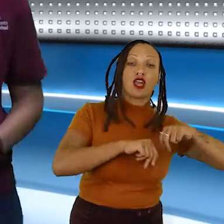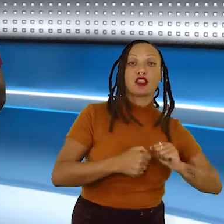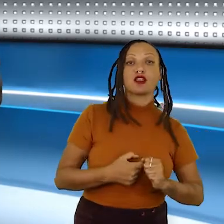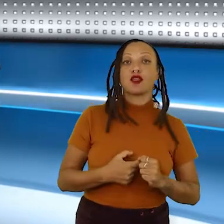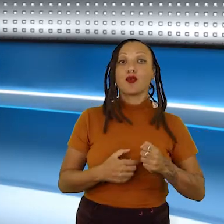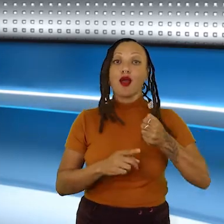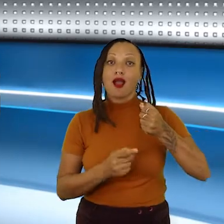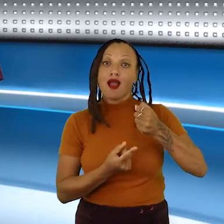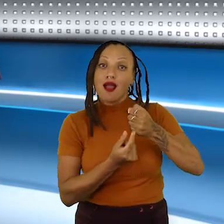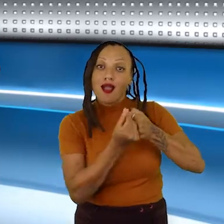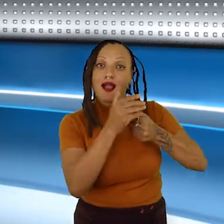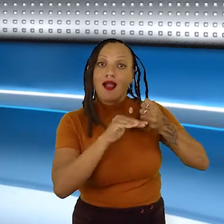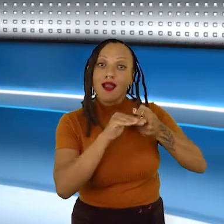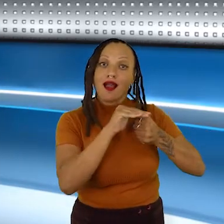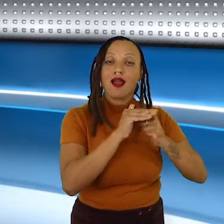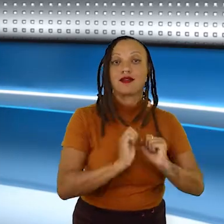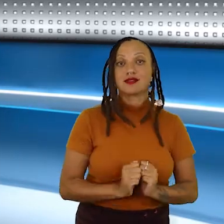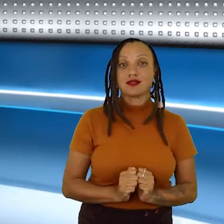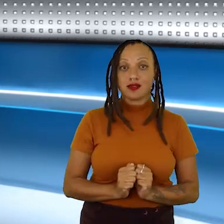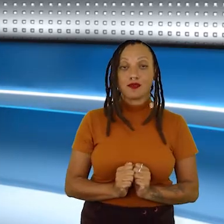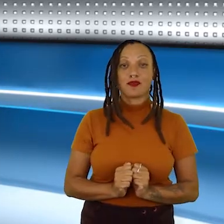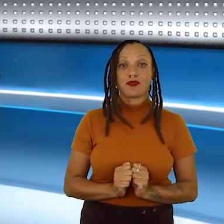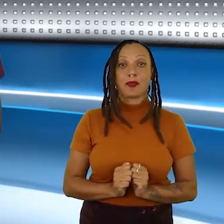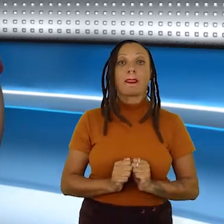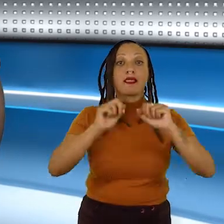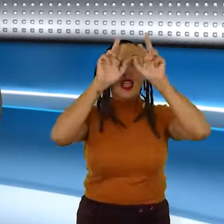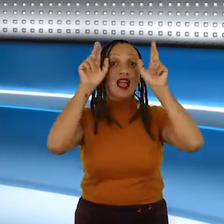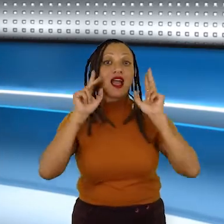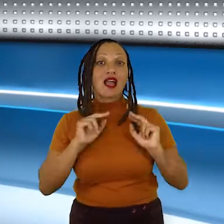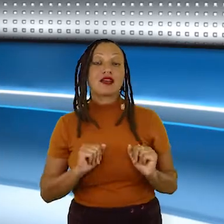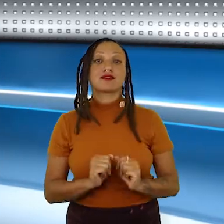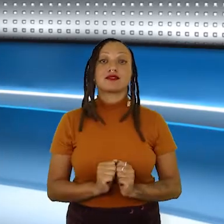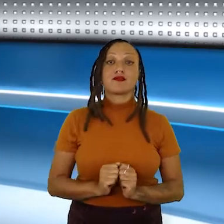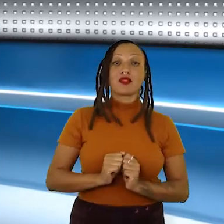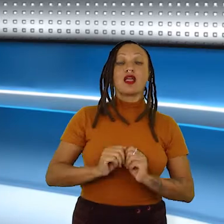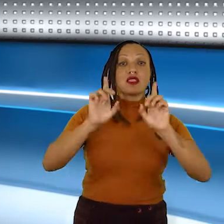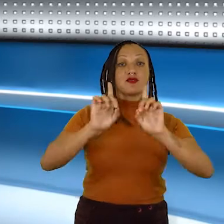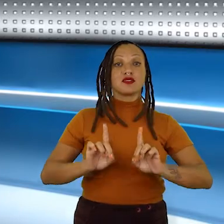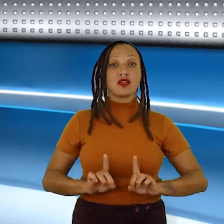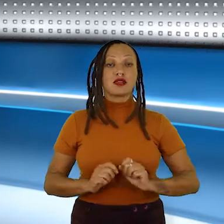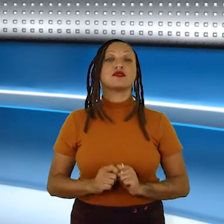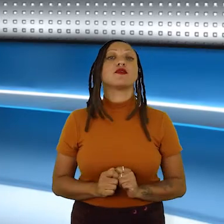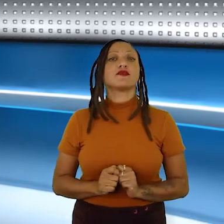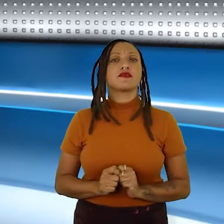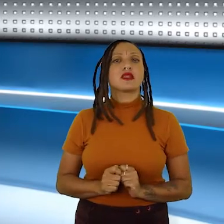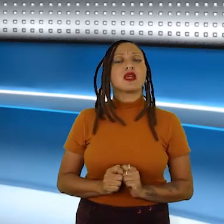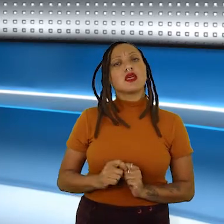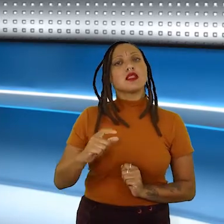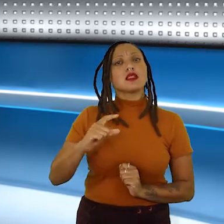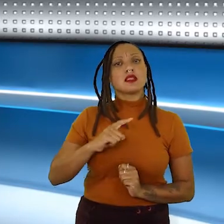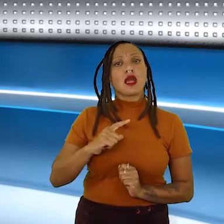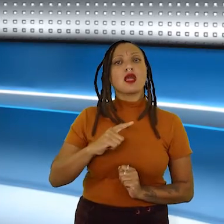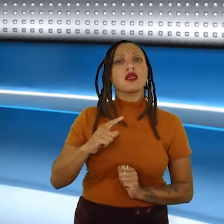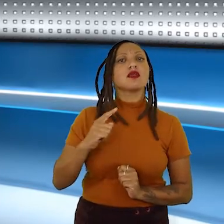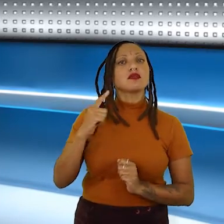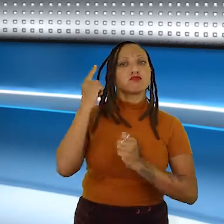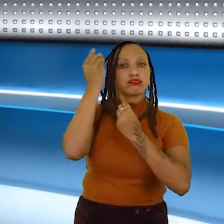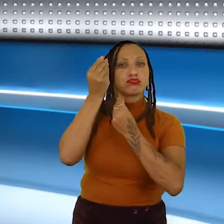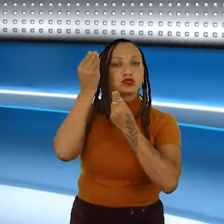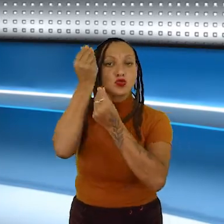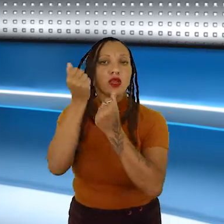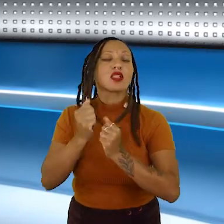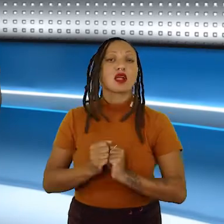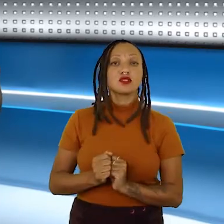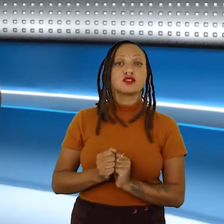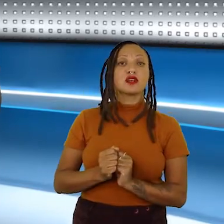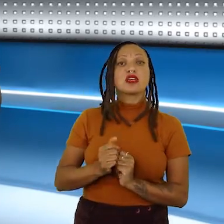a raça, deficiências e também orientação sexual. Aspectos historicamente naturalizados e excluídos no ambiente